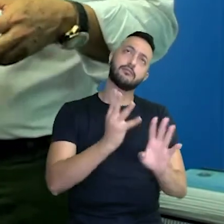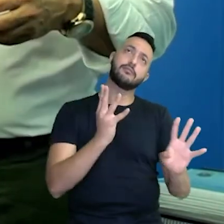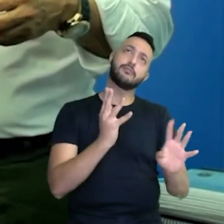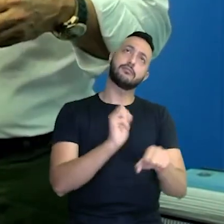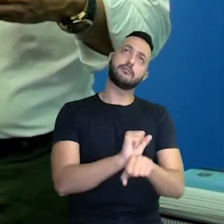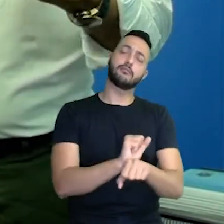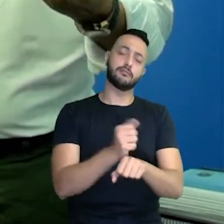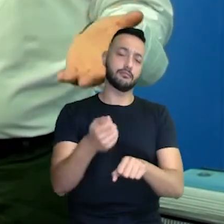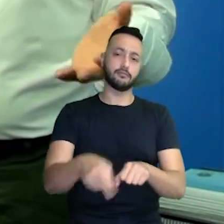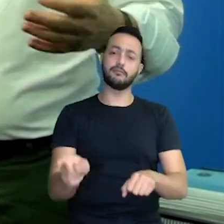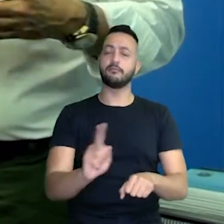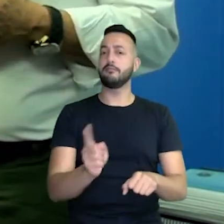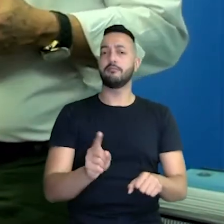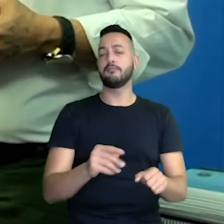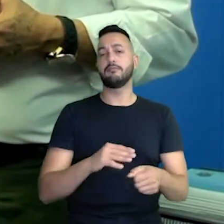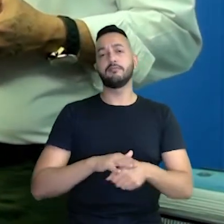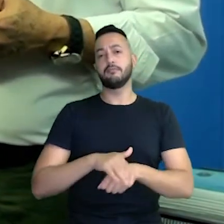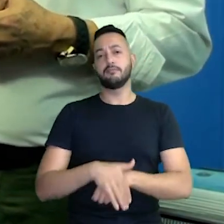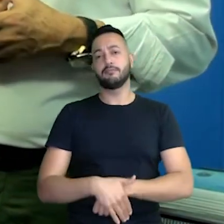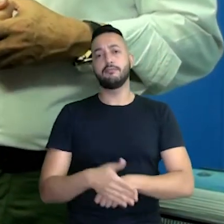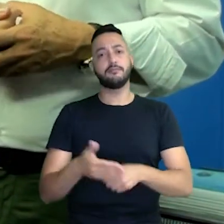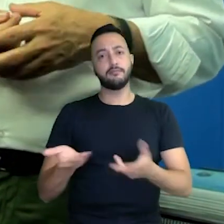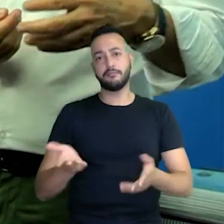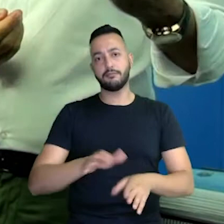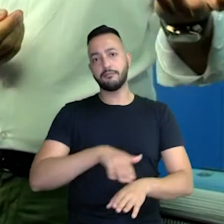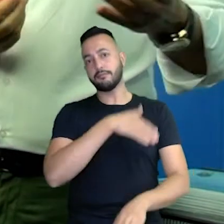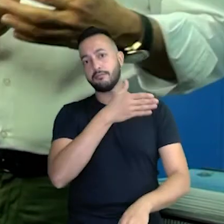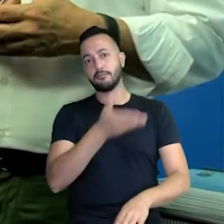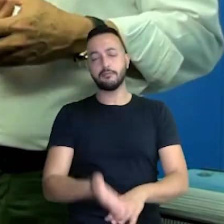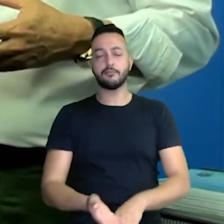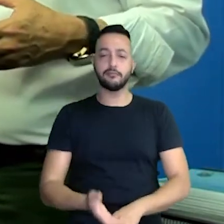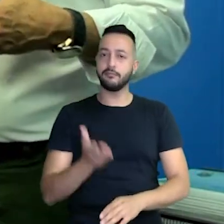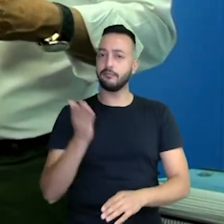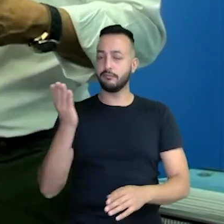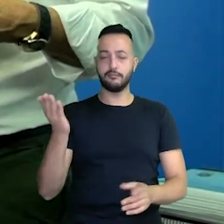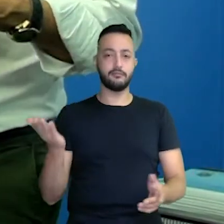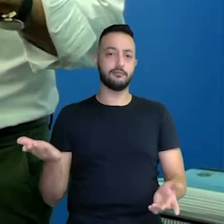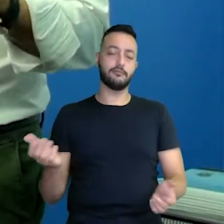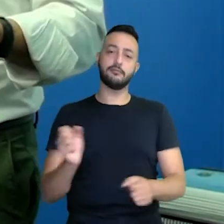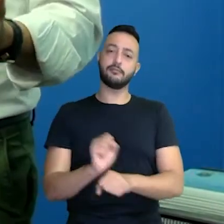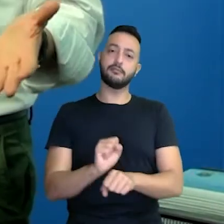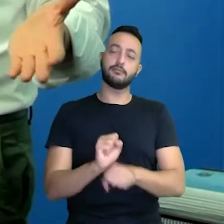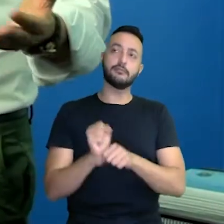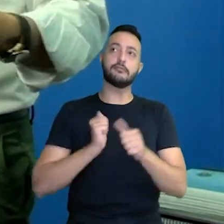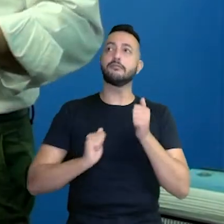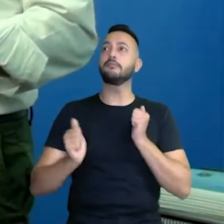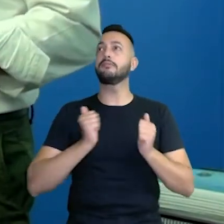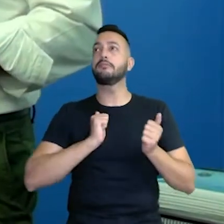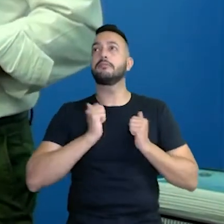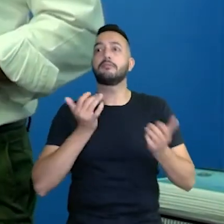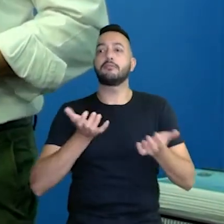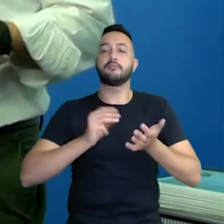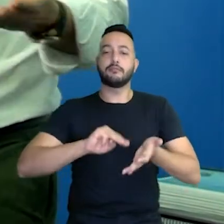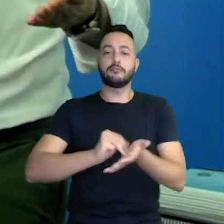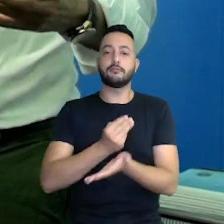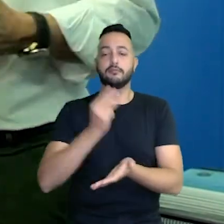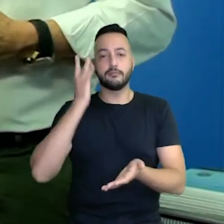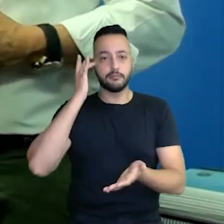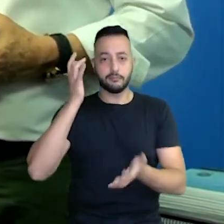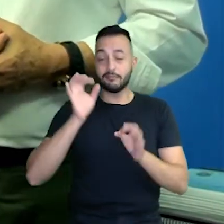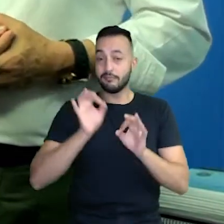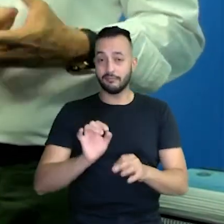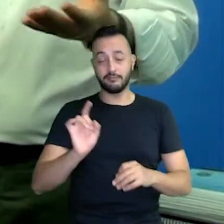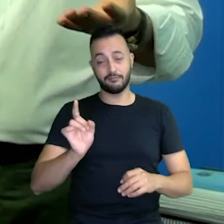local, uma noite toda ali, à espera, numa expectativa de fazer uma matrícula no dia seguinte, nem